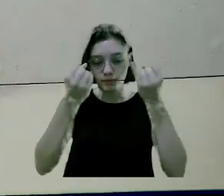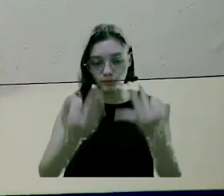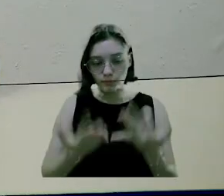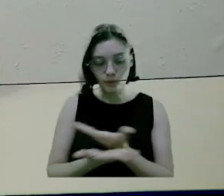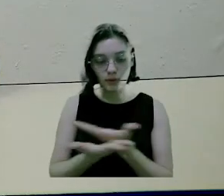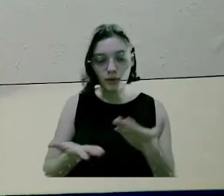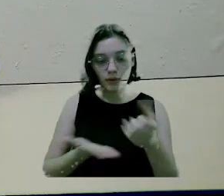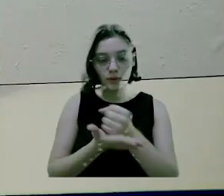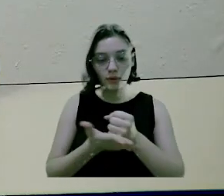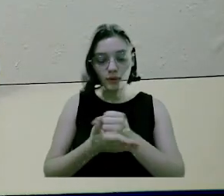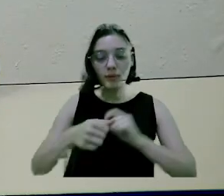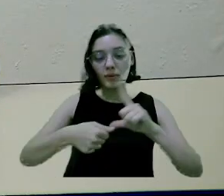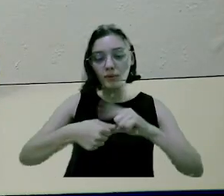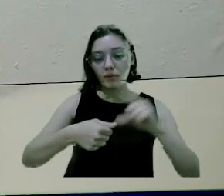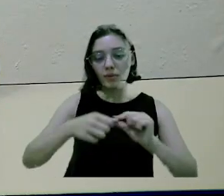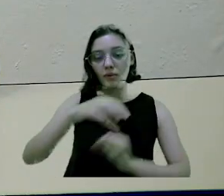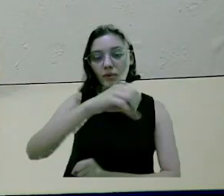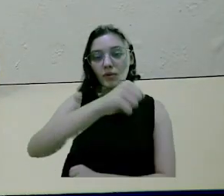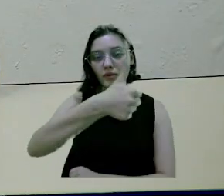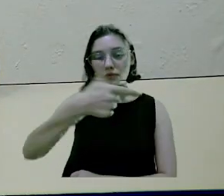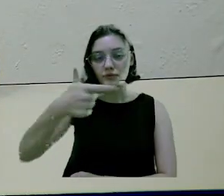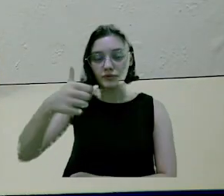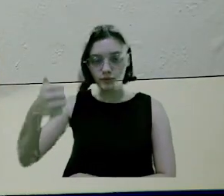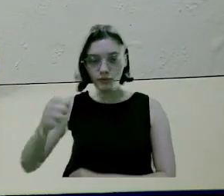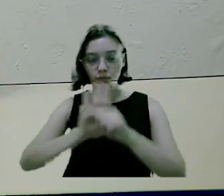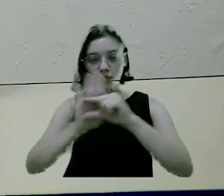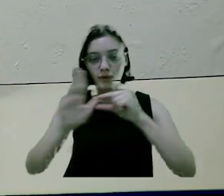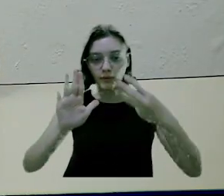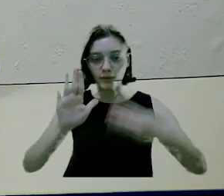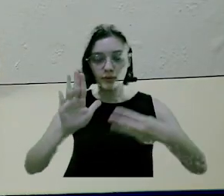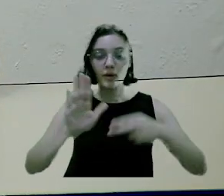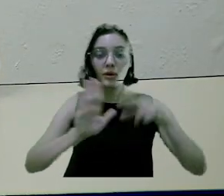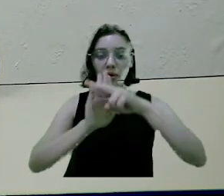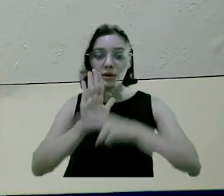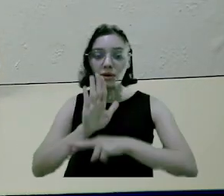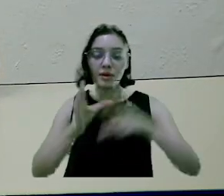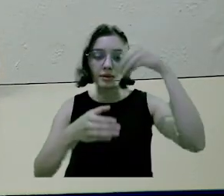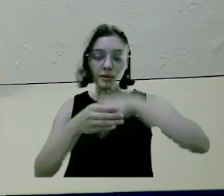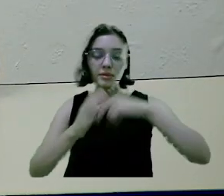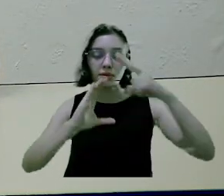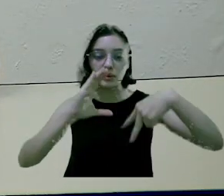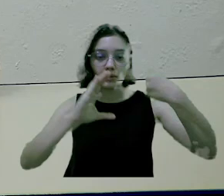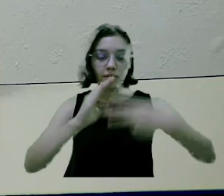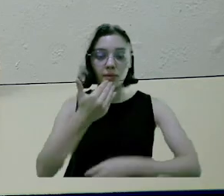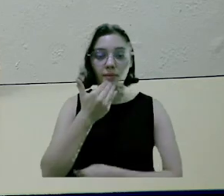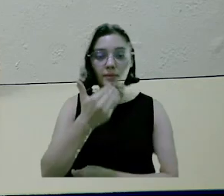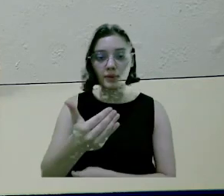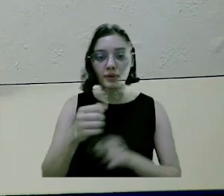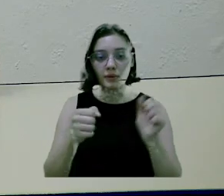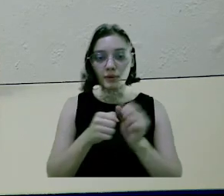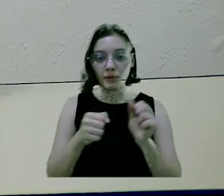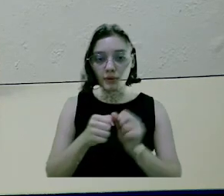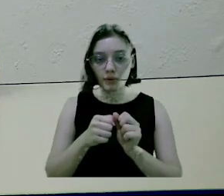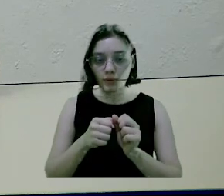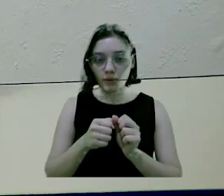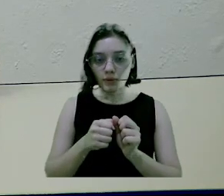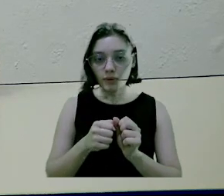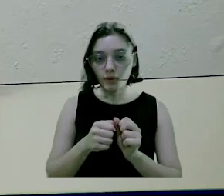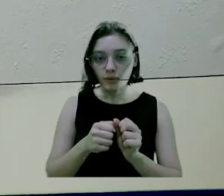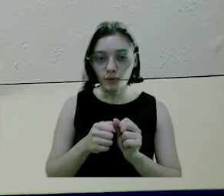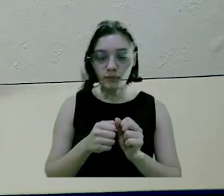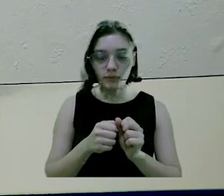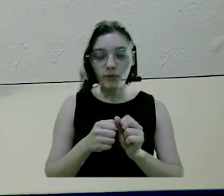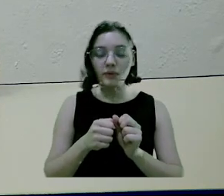bem informado deste, com base no artigo 121, parágrafo 3º, do Regimento Interno da Câmara Municipal de Guari, solicitar que seja